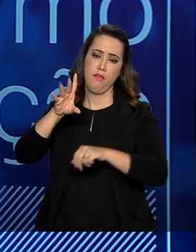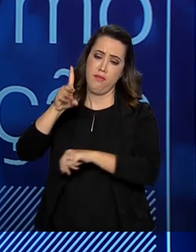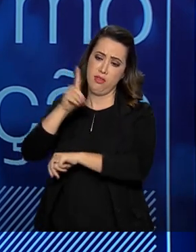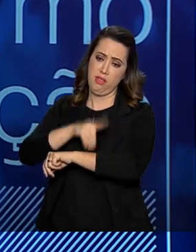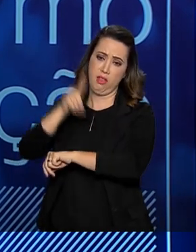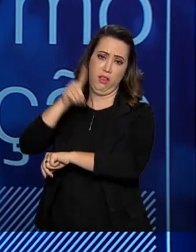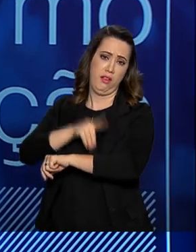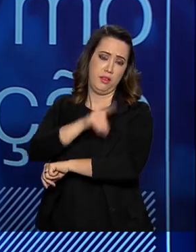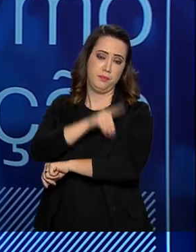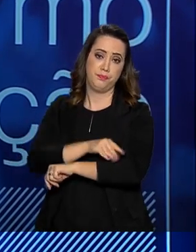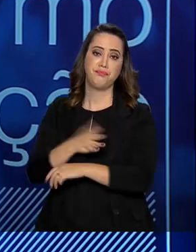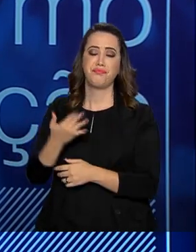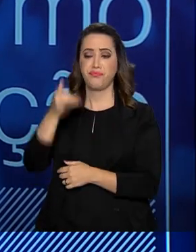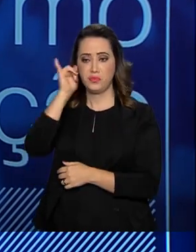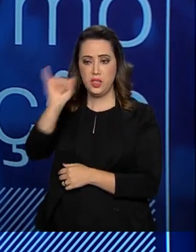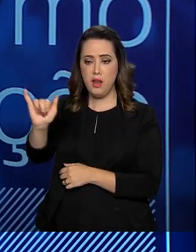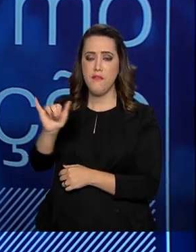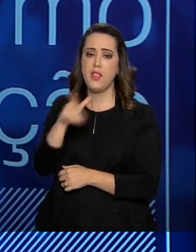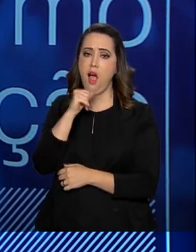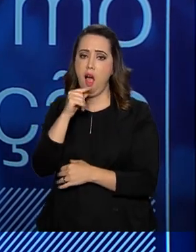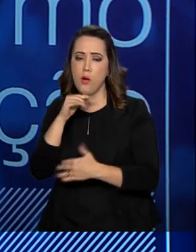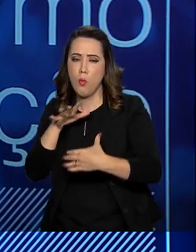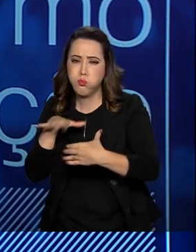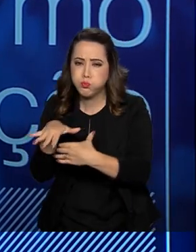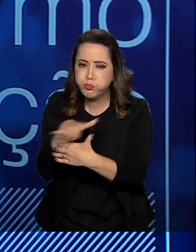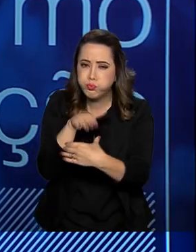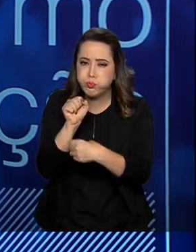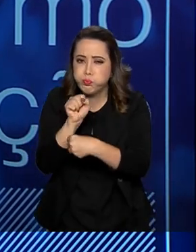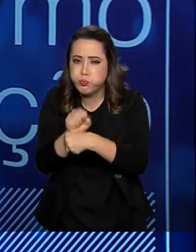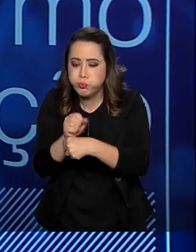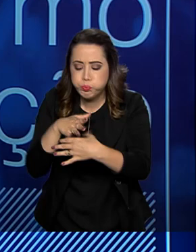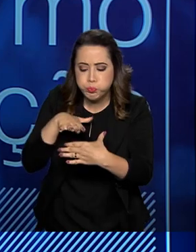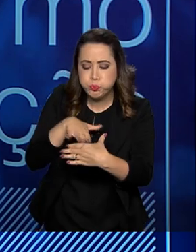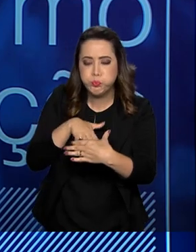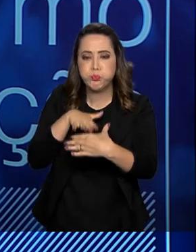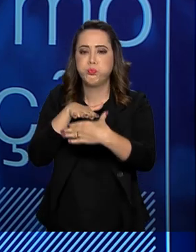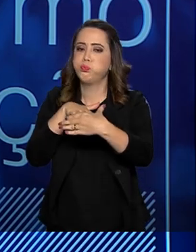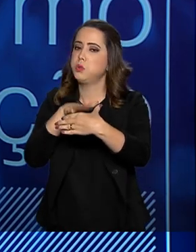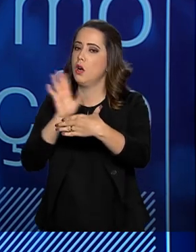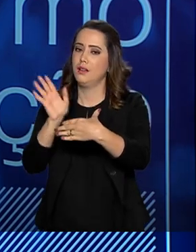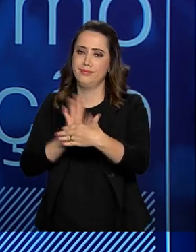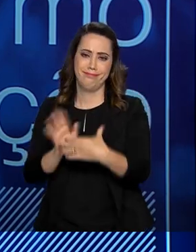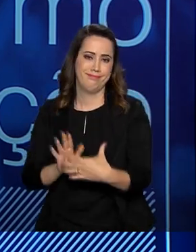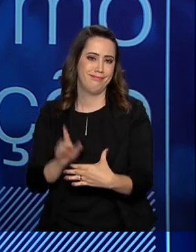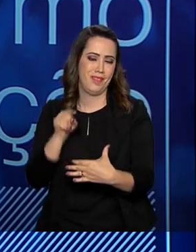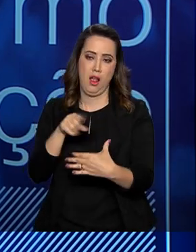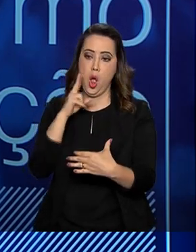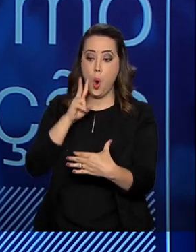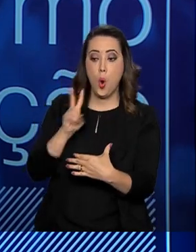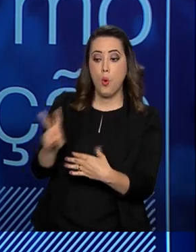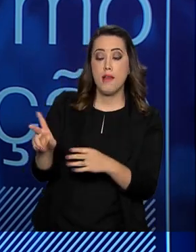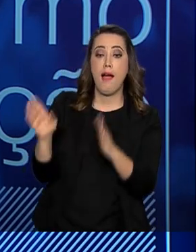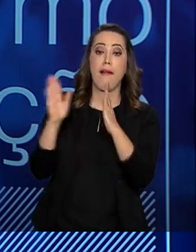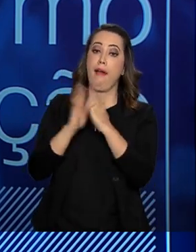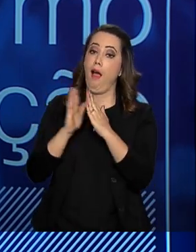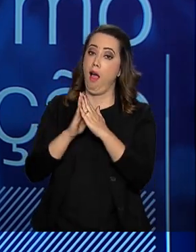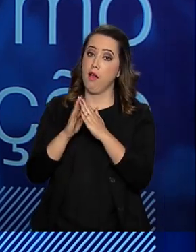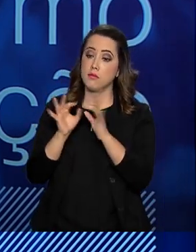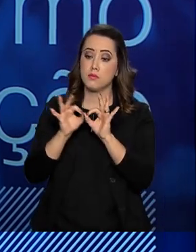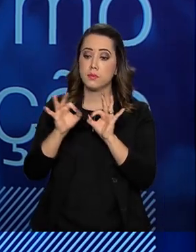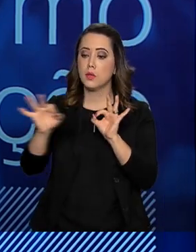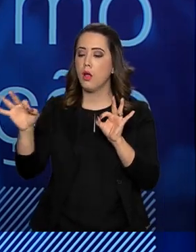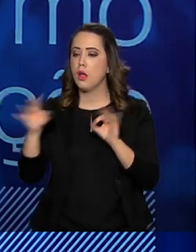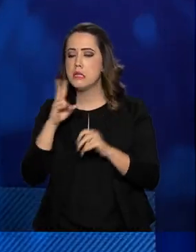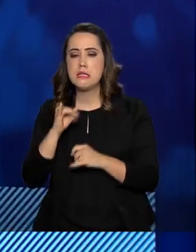Eliminar os focos do mosquito, utilizar, não deixar água parada, olhar o seu quintal. Se